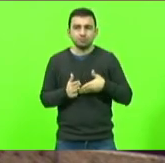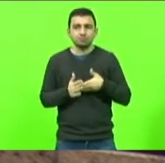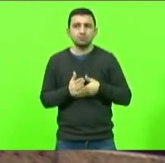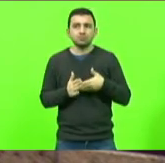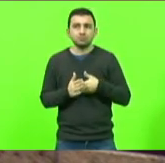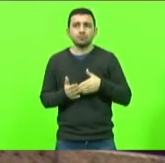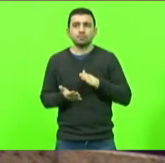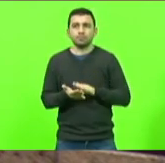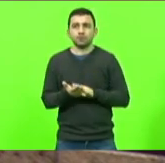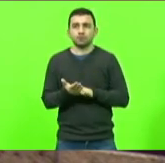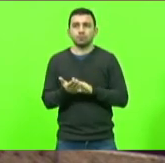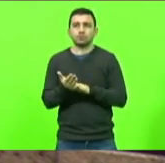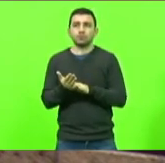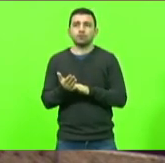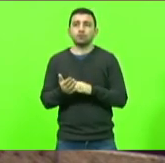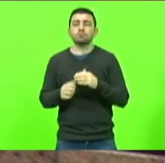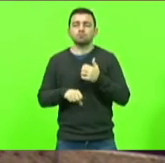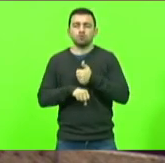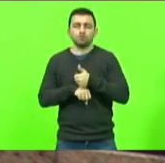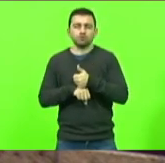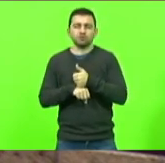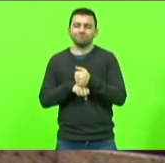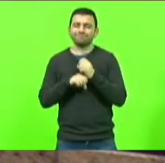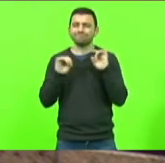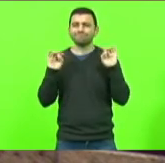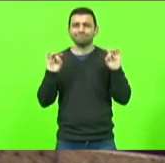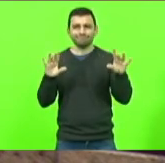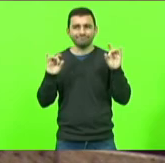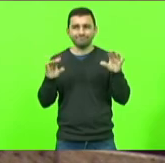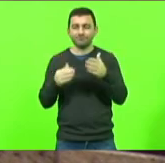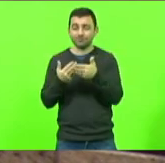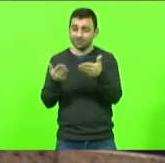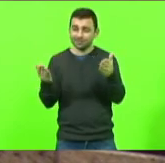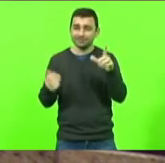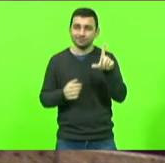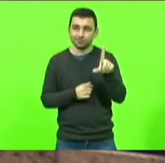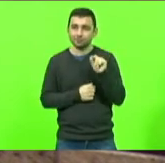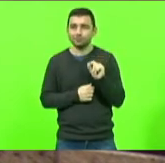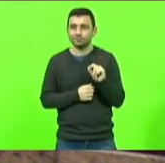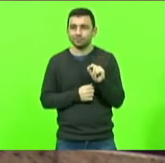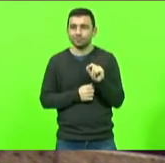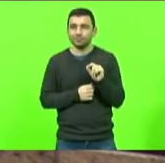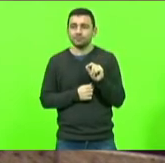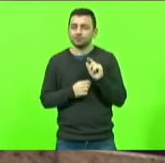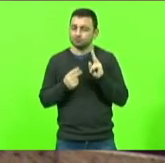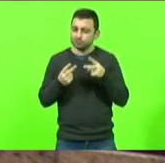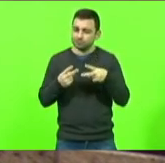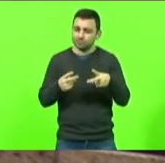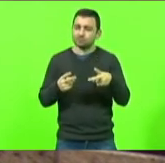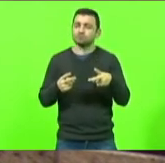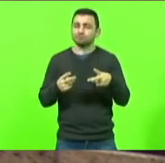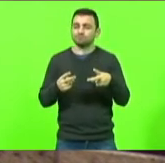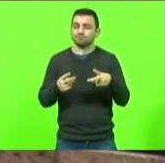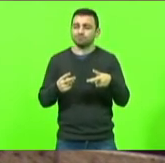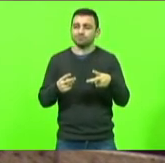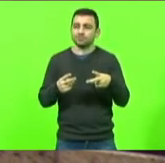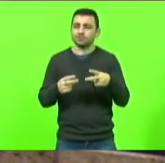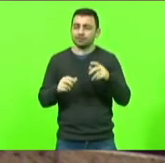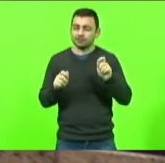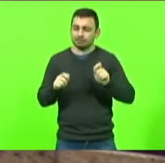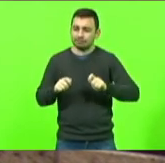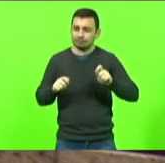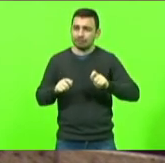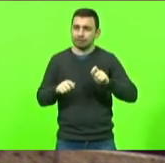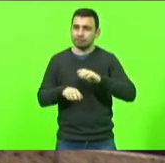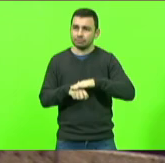parabenizo por essa profissão maravilhosa que vocês escolheram e que continuem com força para poderem atuar e ajudar